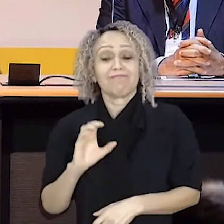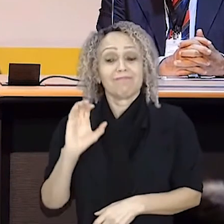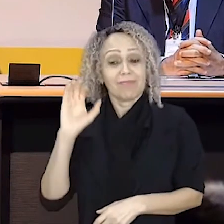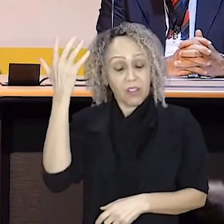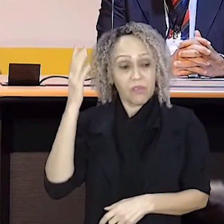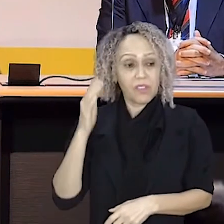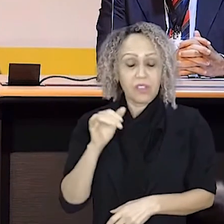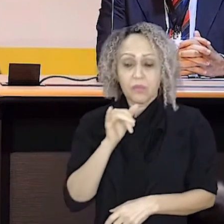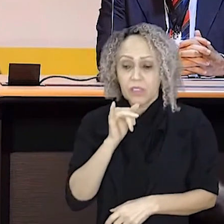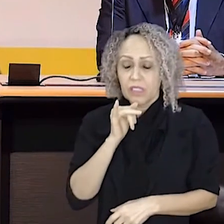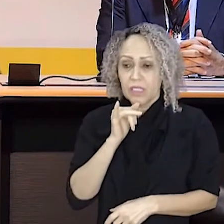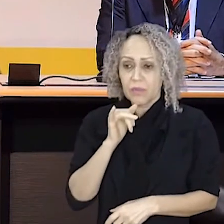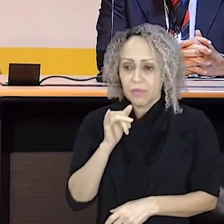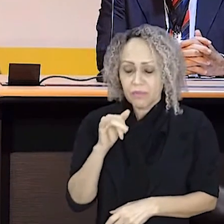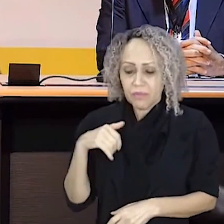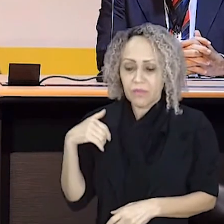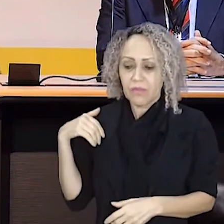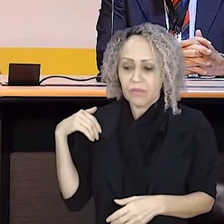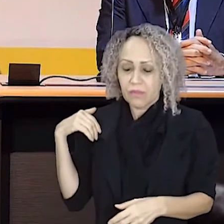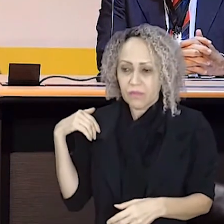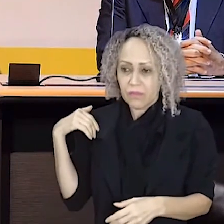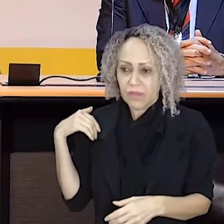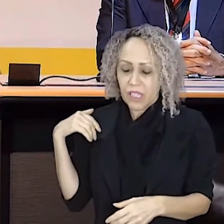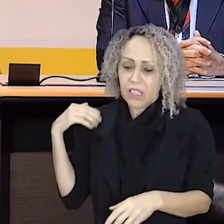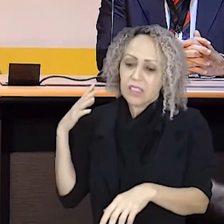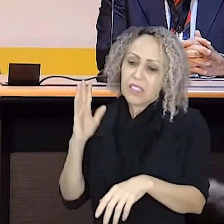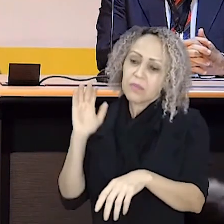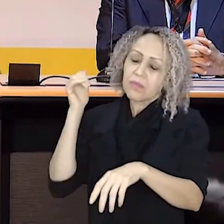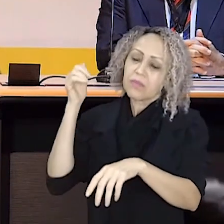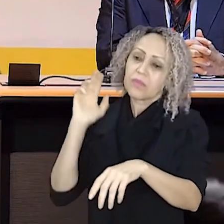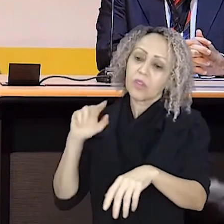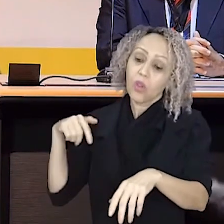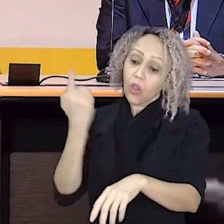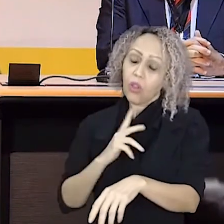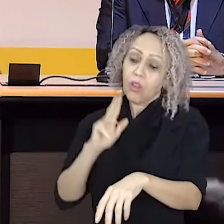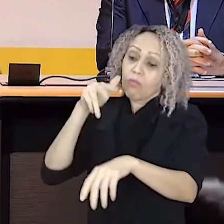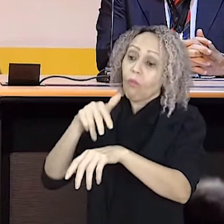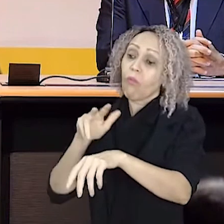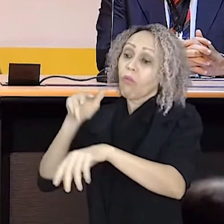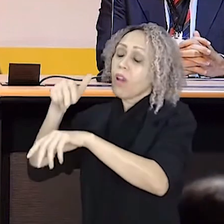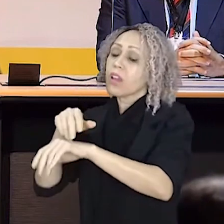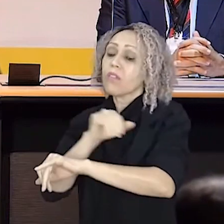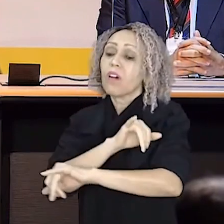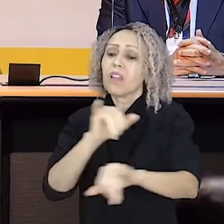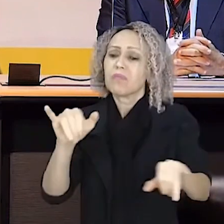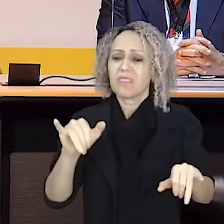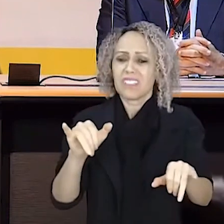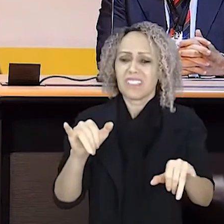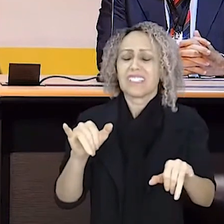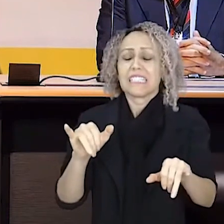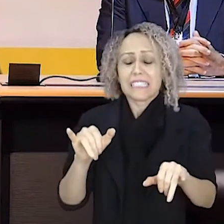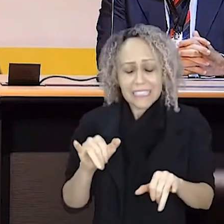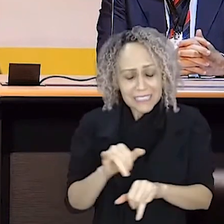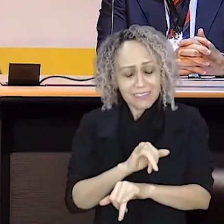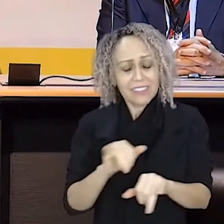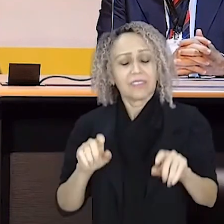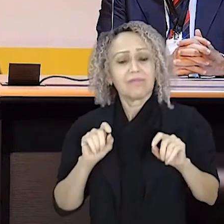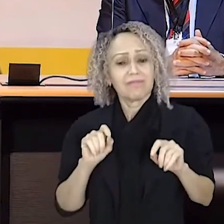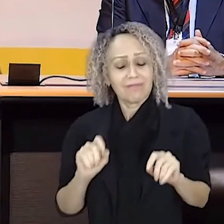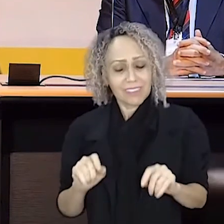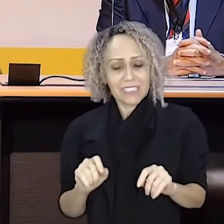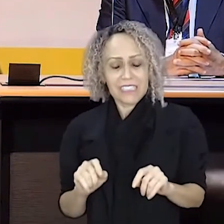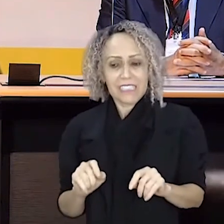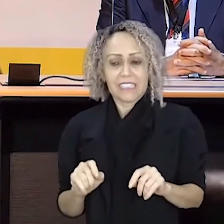O governo digital é uma forma de você aumentar a eficiência, melhorar a qualidade do serviço para a sociedade. O